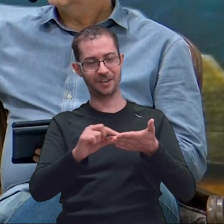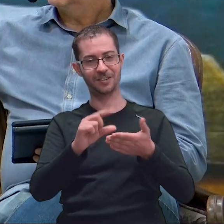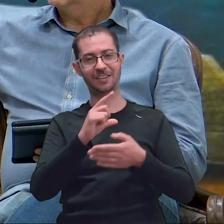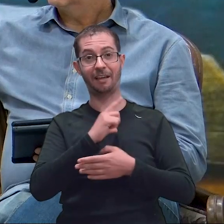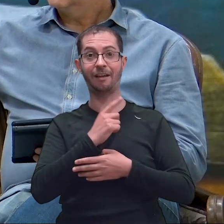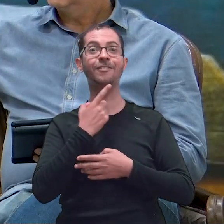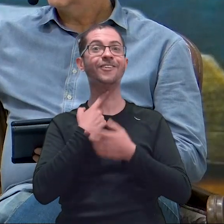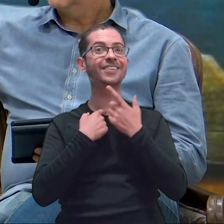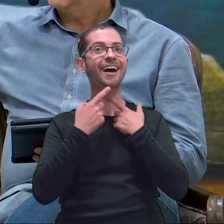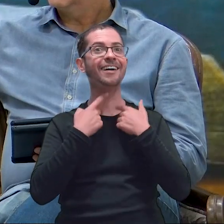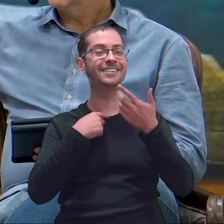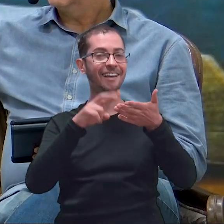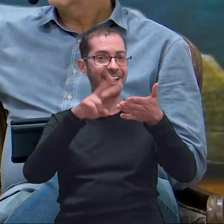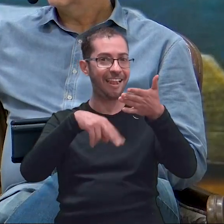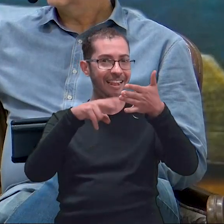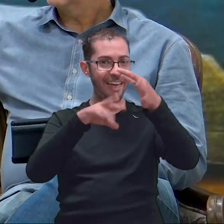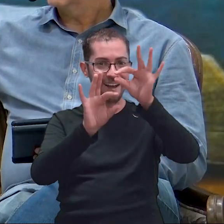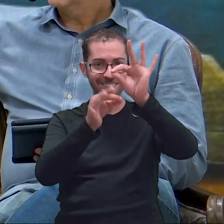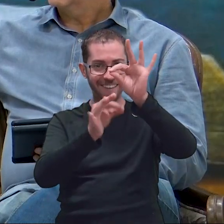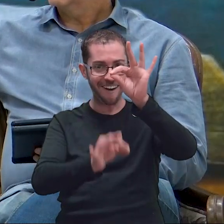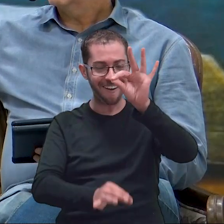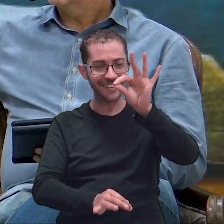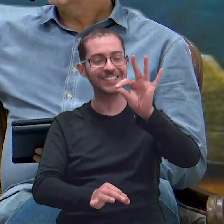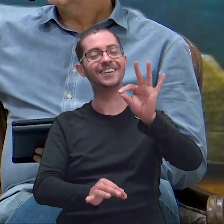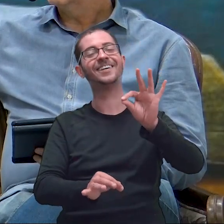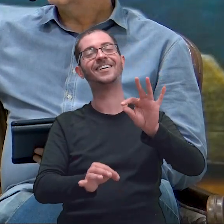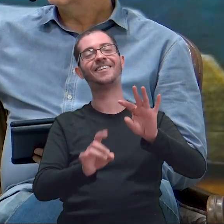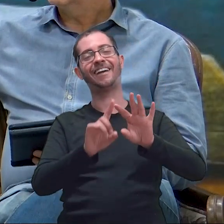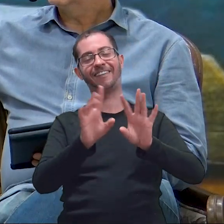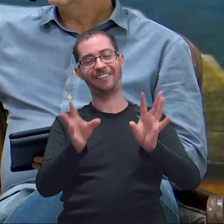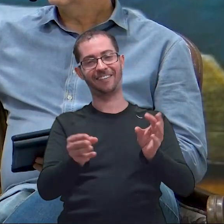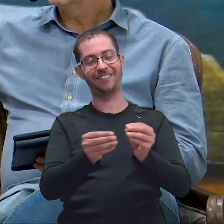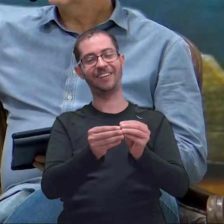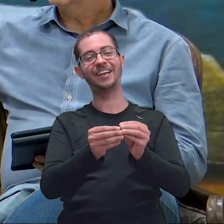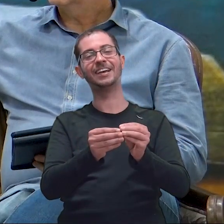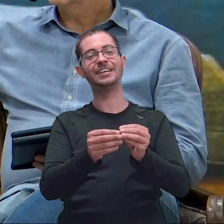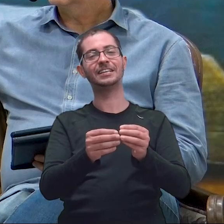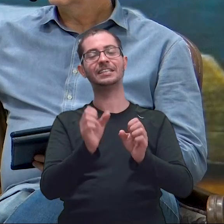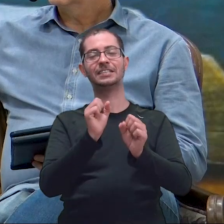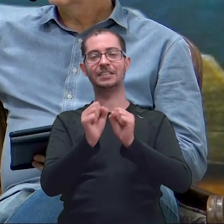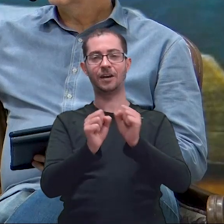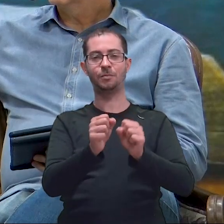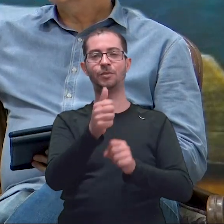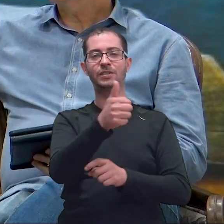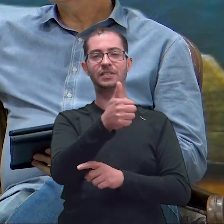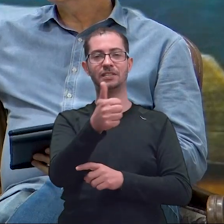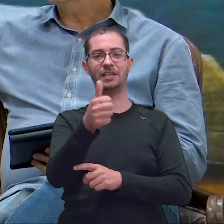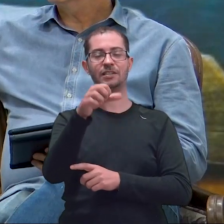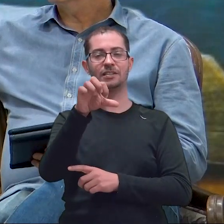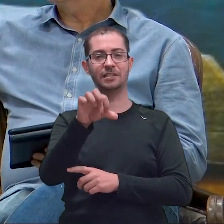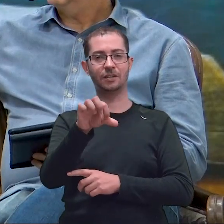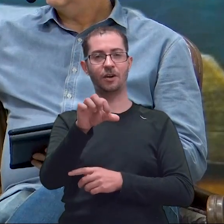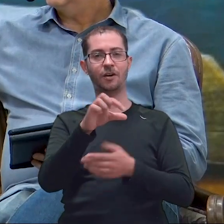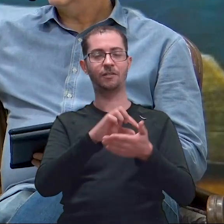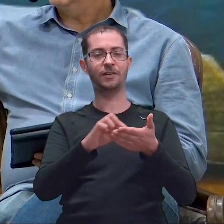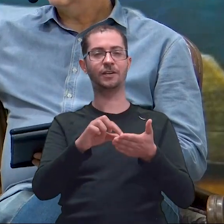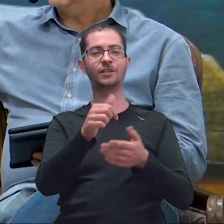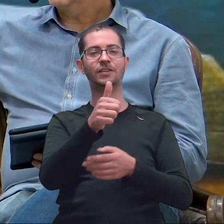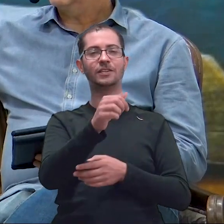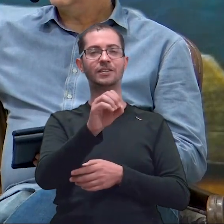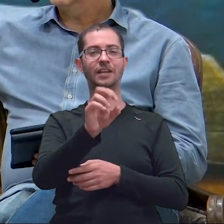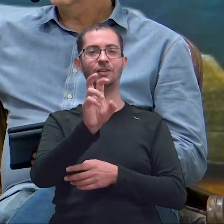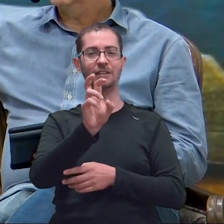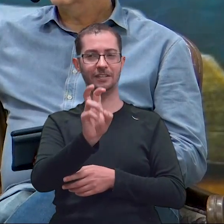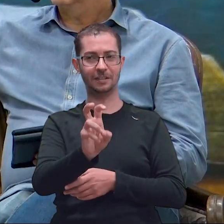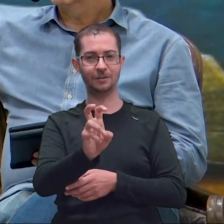gostaria de ler mais um monte, mas não vai dar tempo, né? Salmo 119, 105, ele vai falar que dá luz. Nós temos um tempinho ainda,